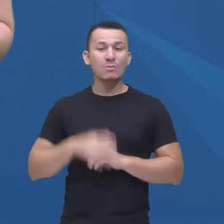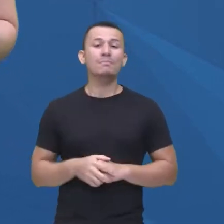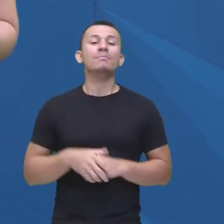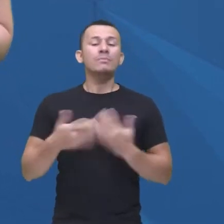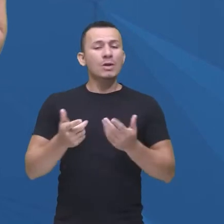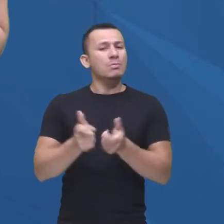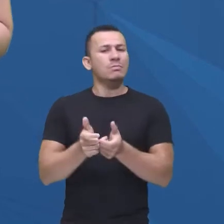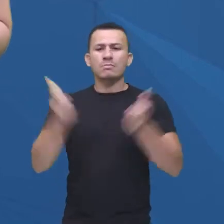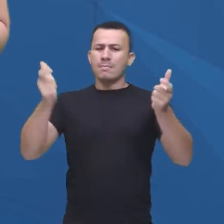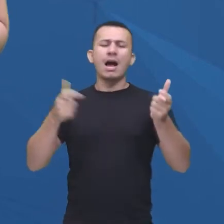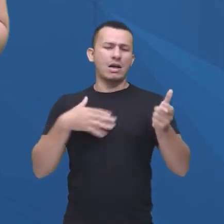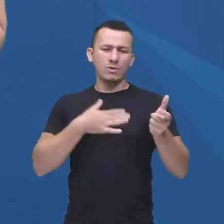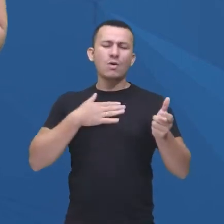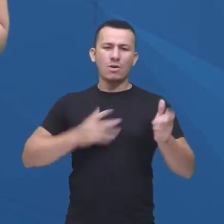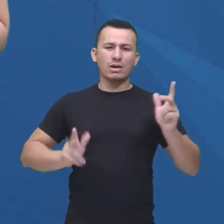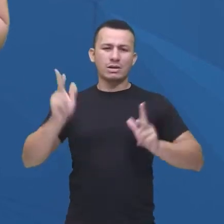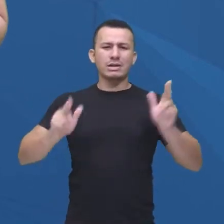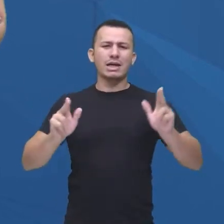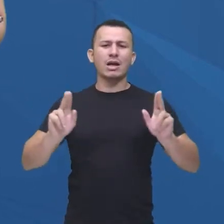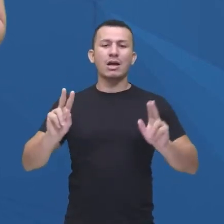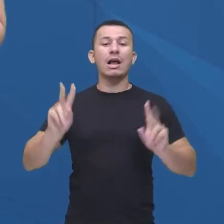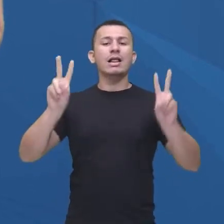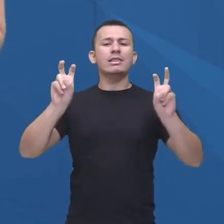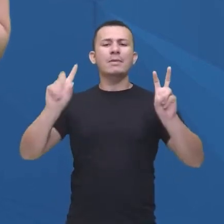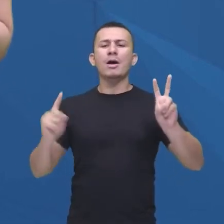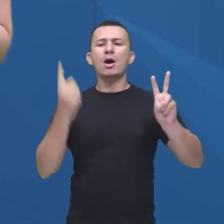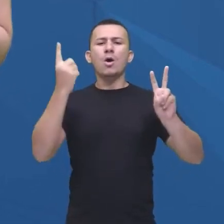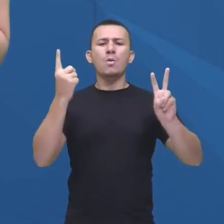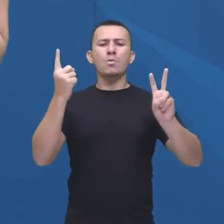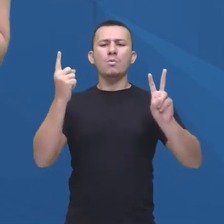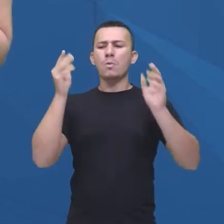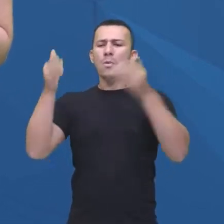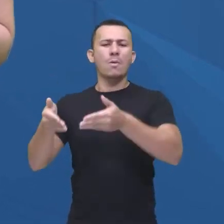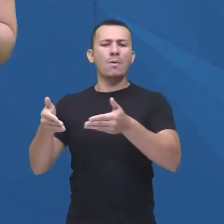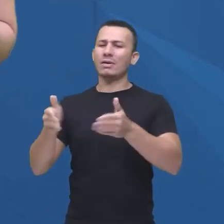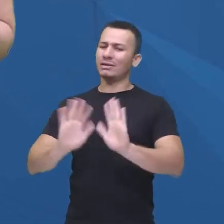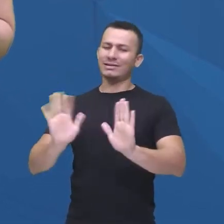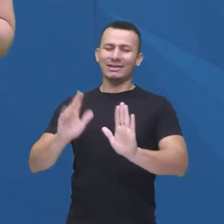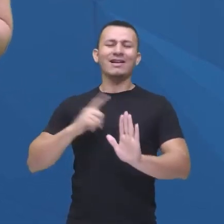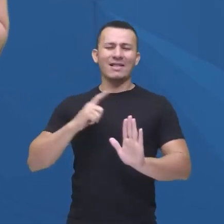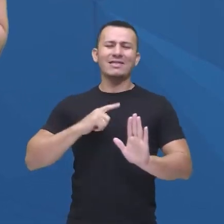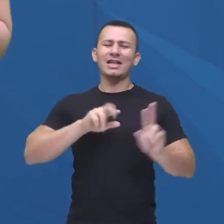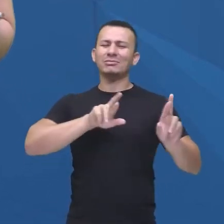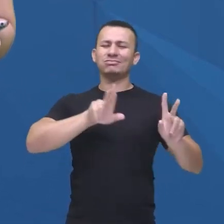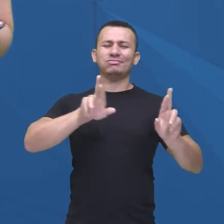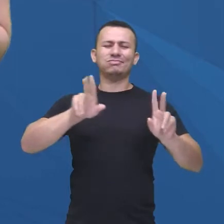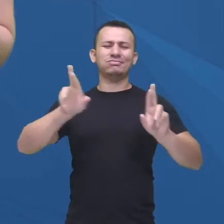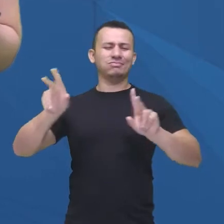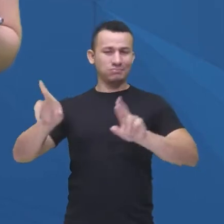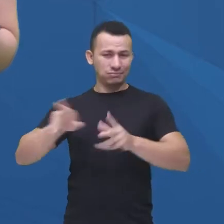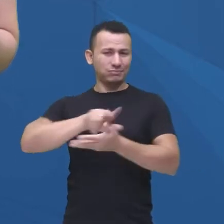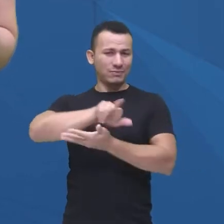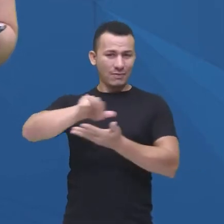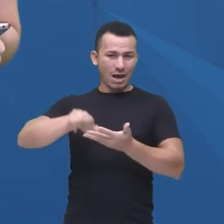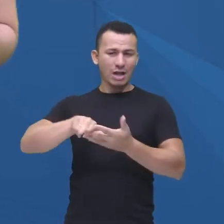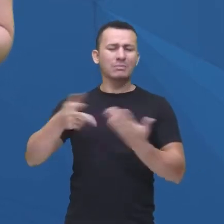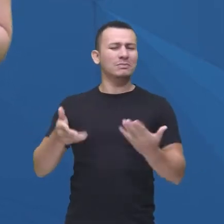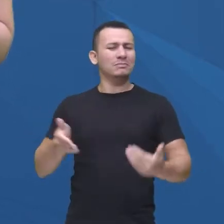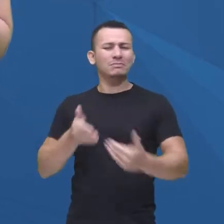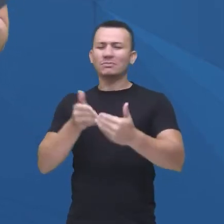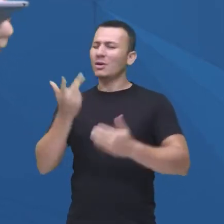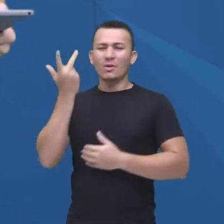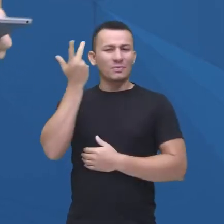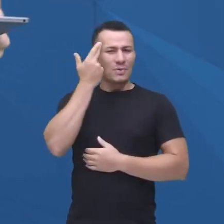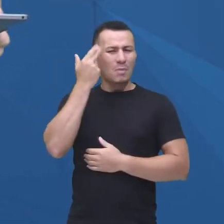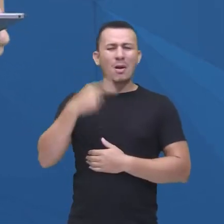a gente falar um título ou alguma série que a gente não gosta, tá? E tá tudo bem, tá tudo certo, porque a gente tem